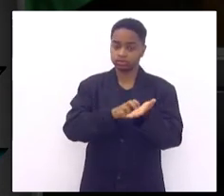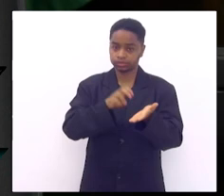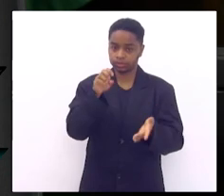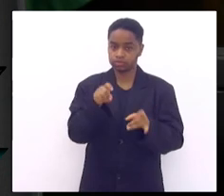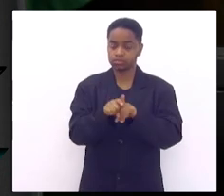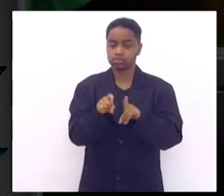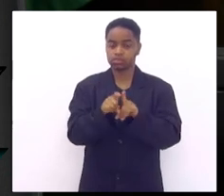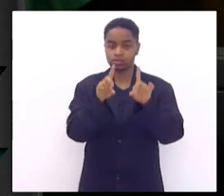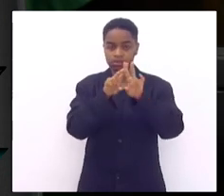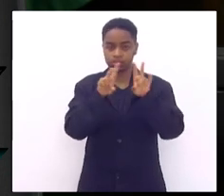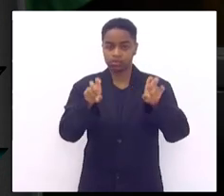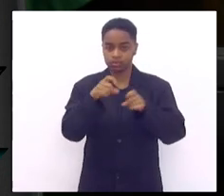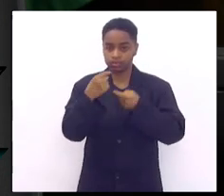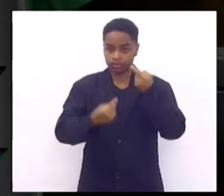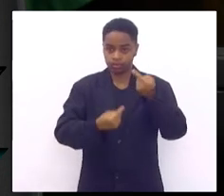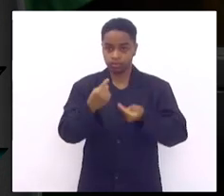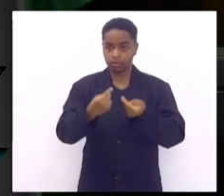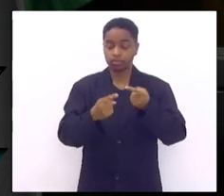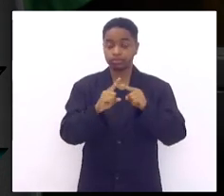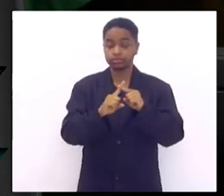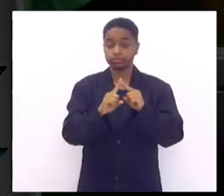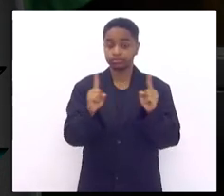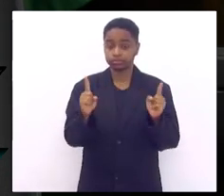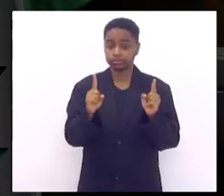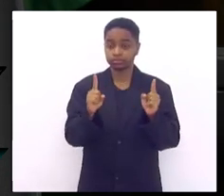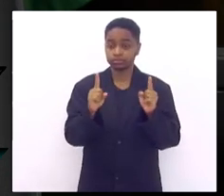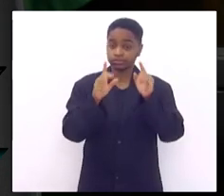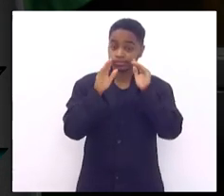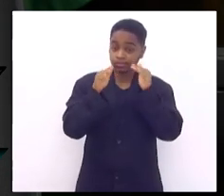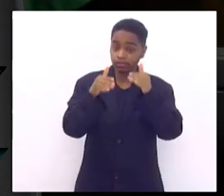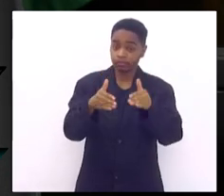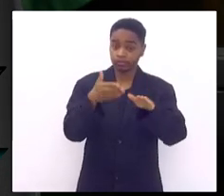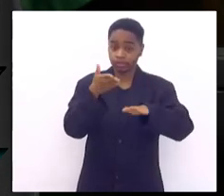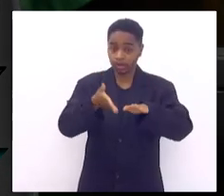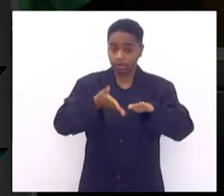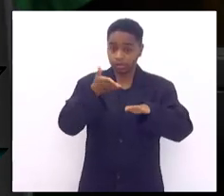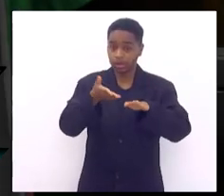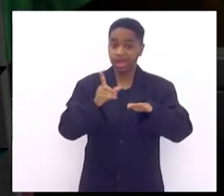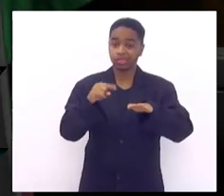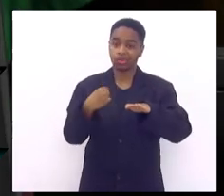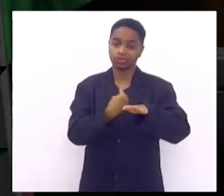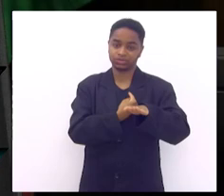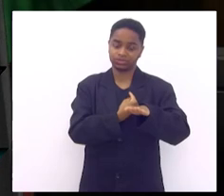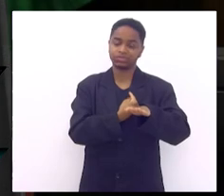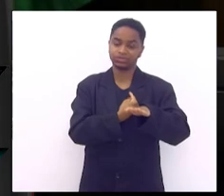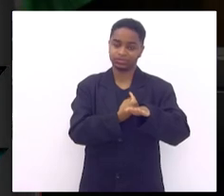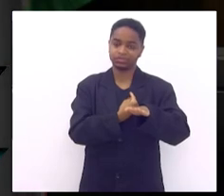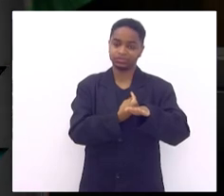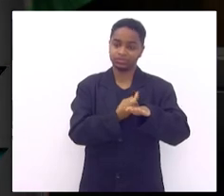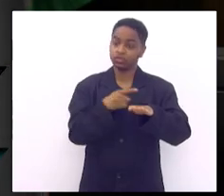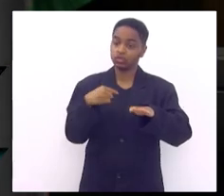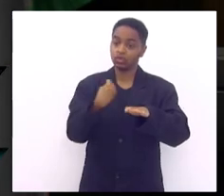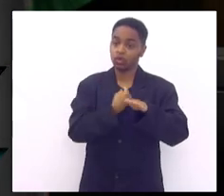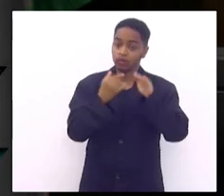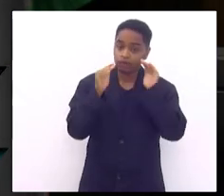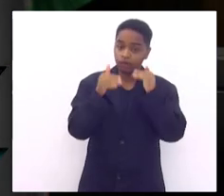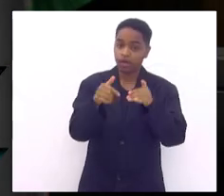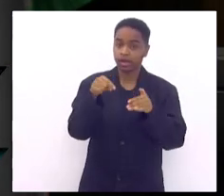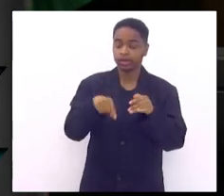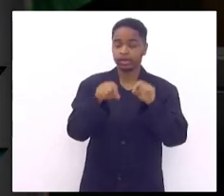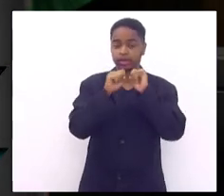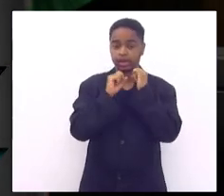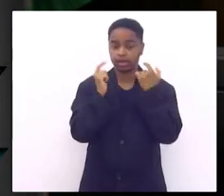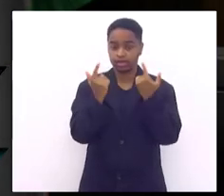tratar desse assunto só que a questão do enfoque podológico ela é nossa é nossa é nossa aqui na nossa alerje